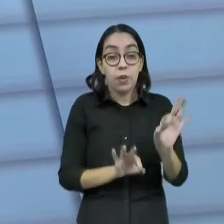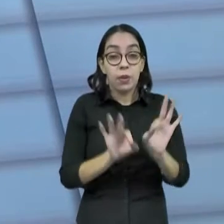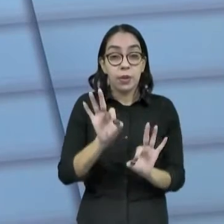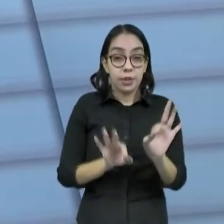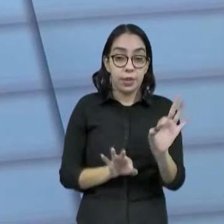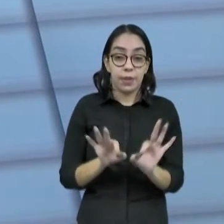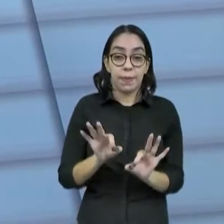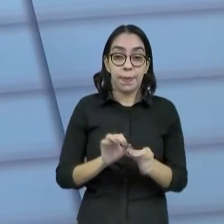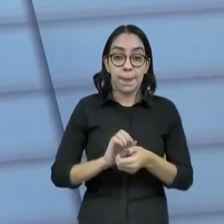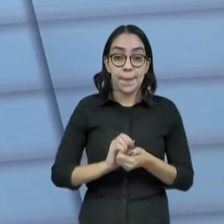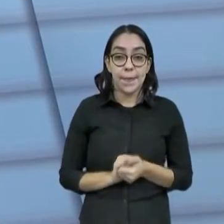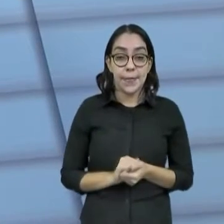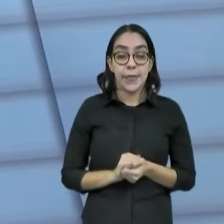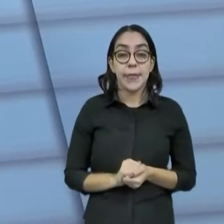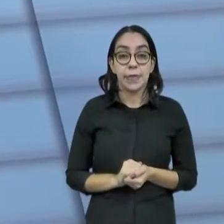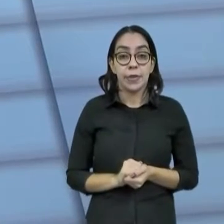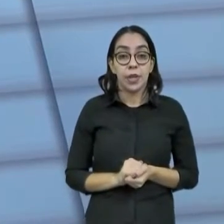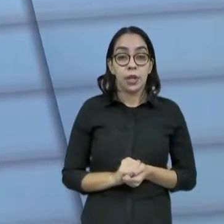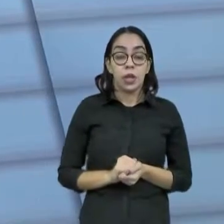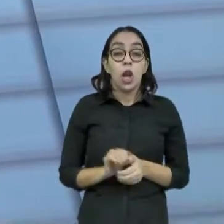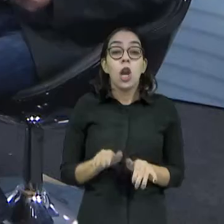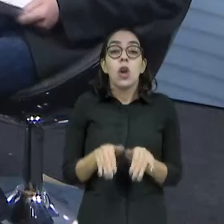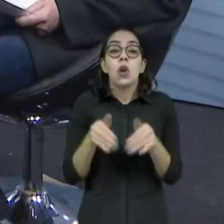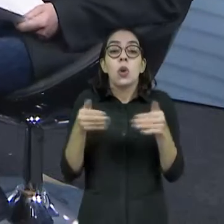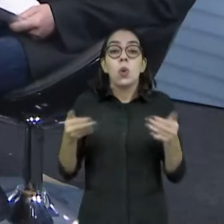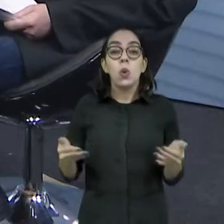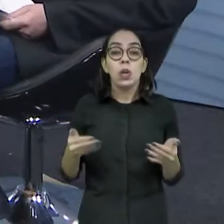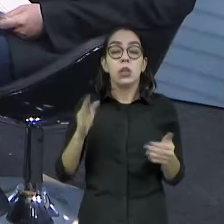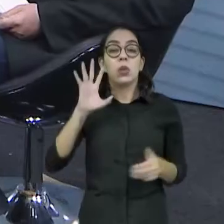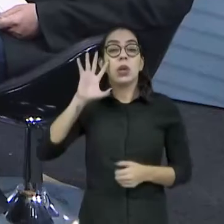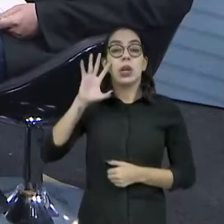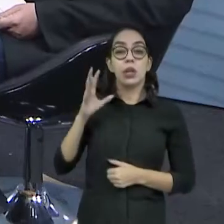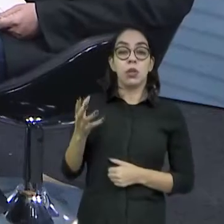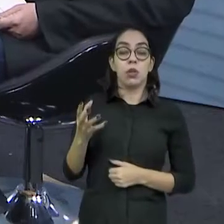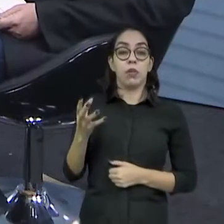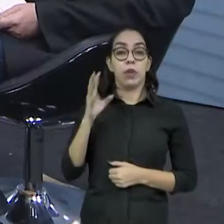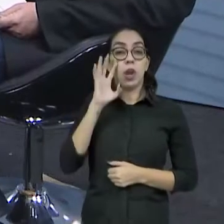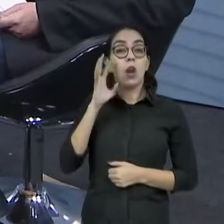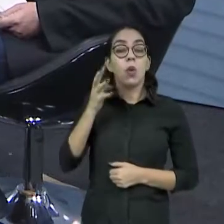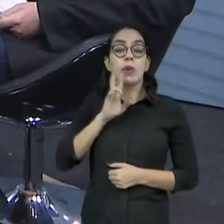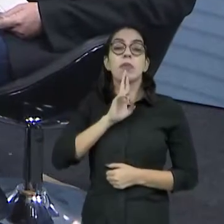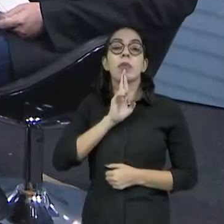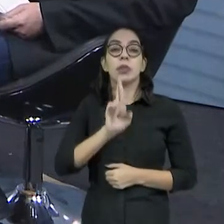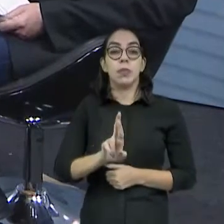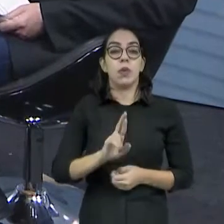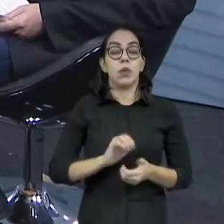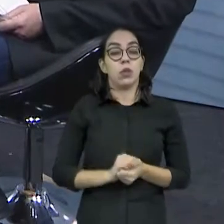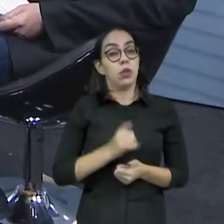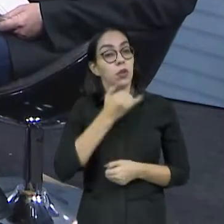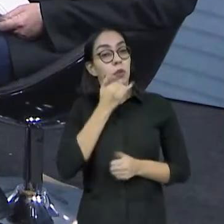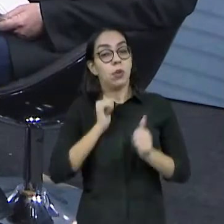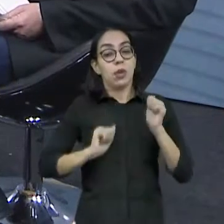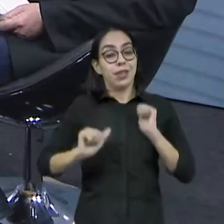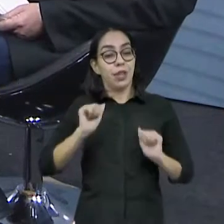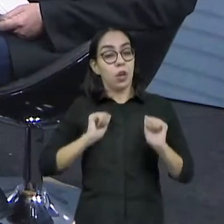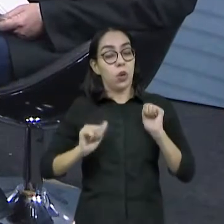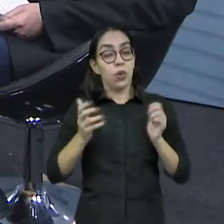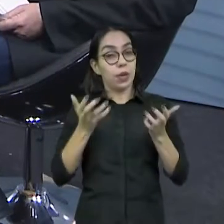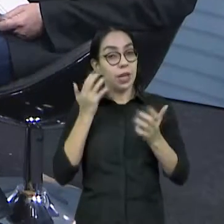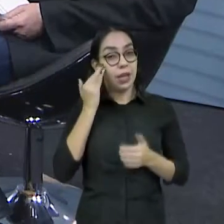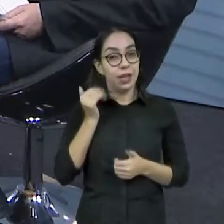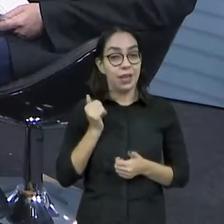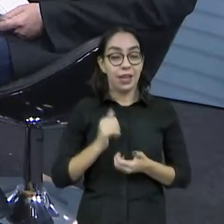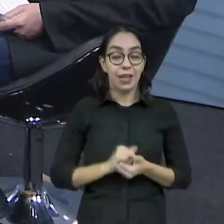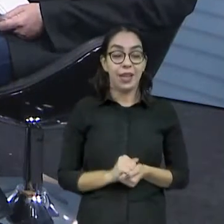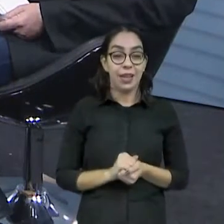E essas decisões serão tomadas quando, nessa caminhada? Exatamente. A gente é meio ansioso. Na verdade, gente já